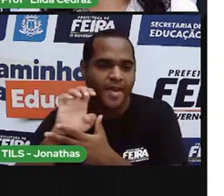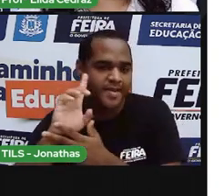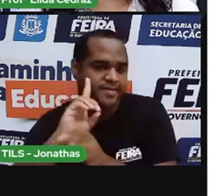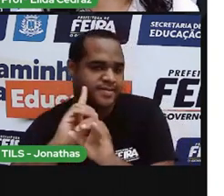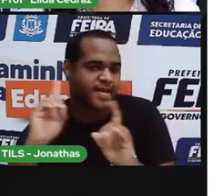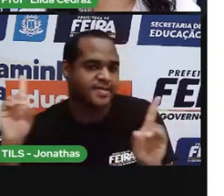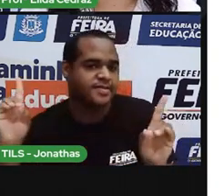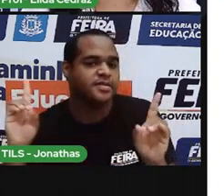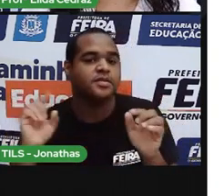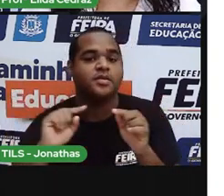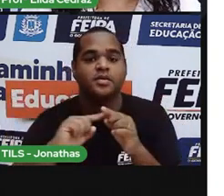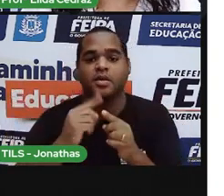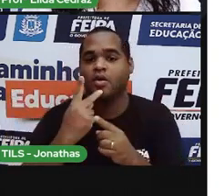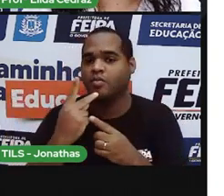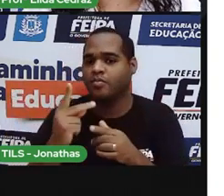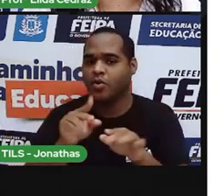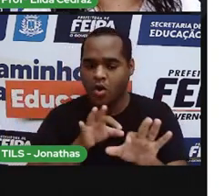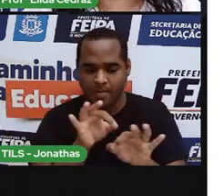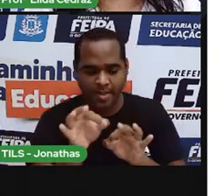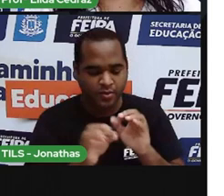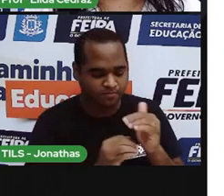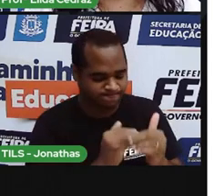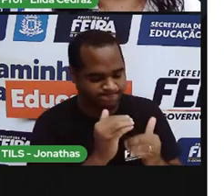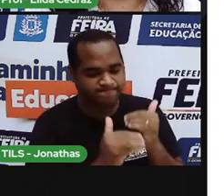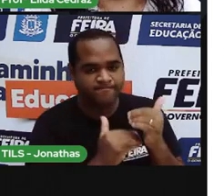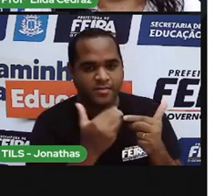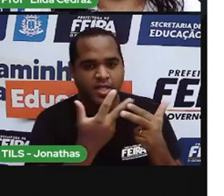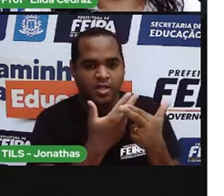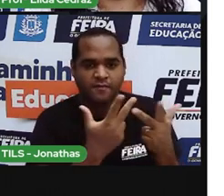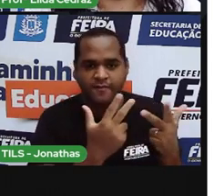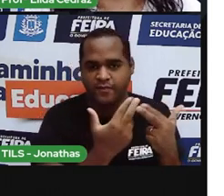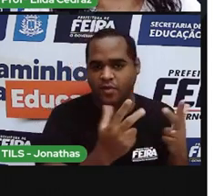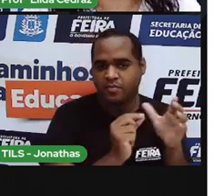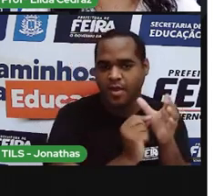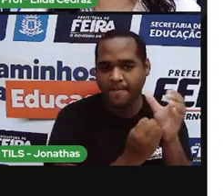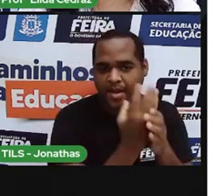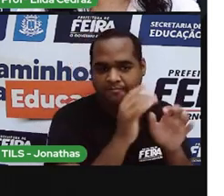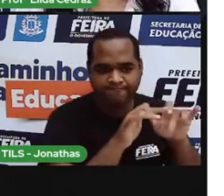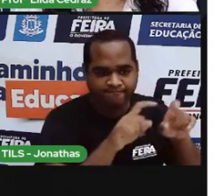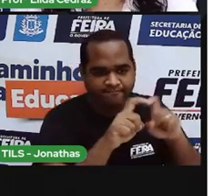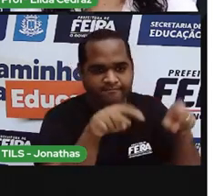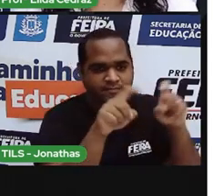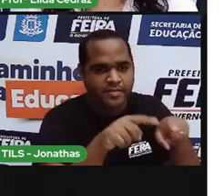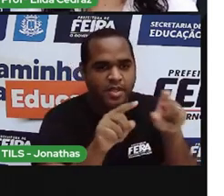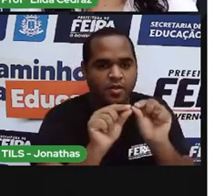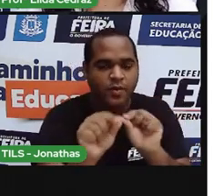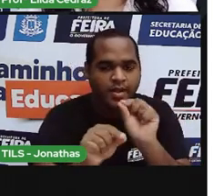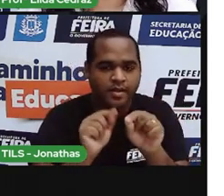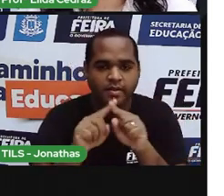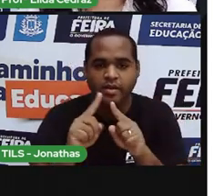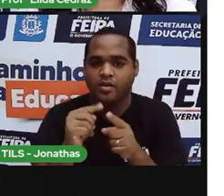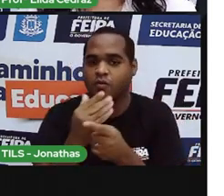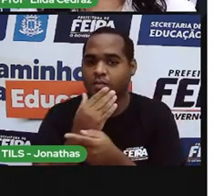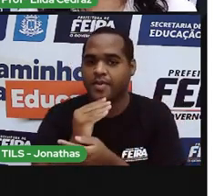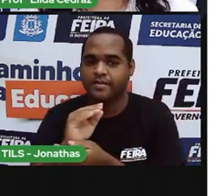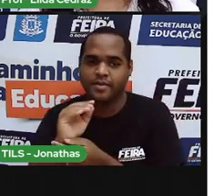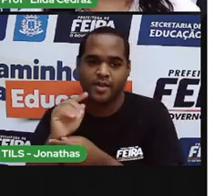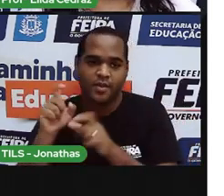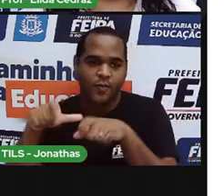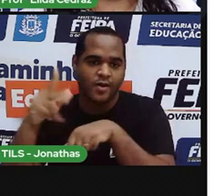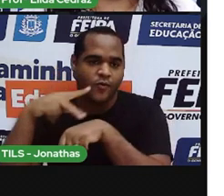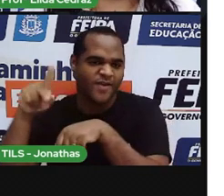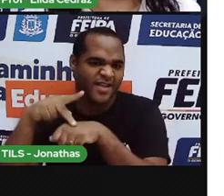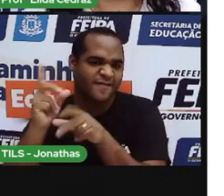web designer, de um programador ou desenvolvedor, de um consultor de e-business,